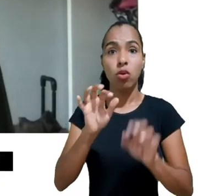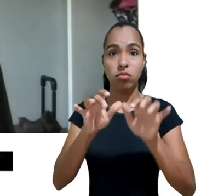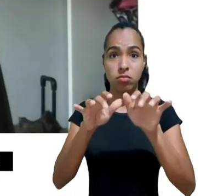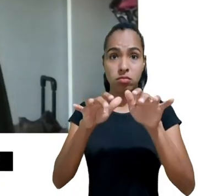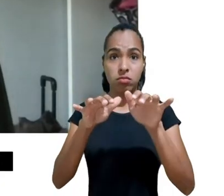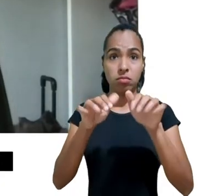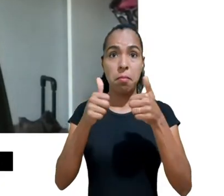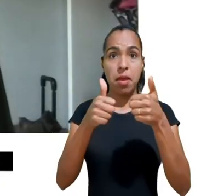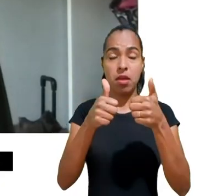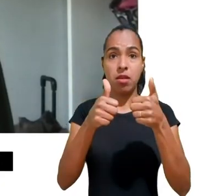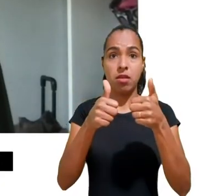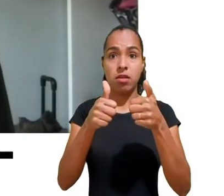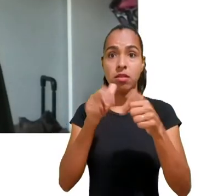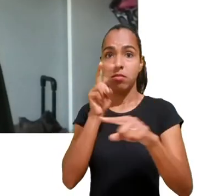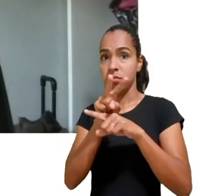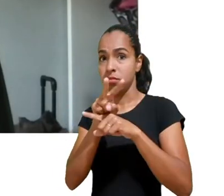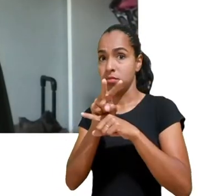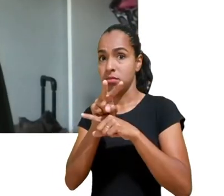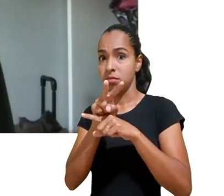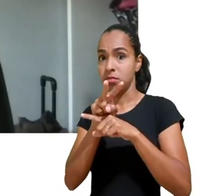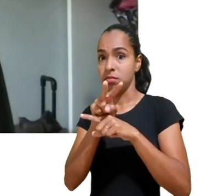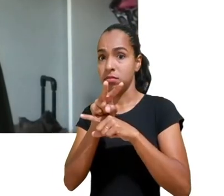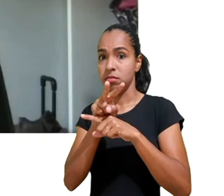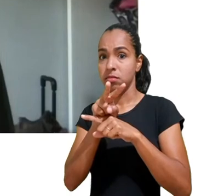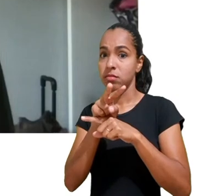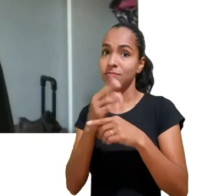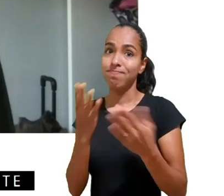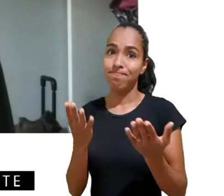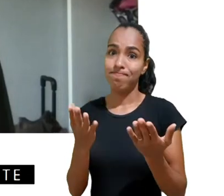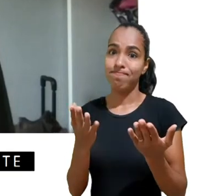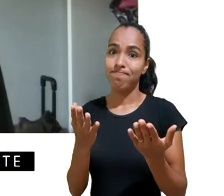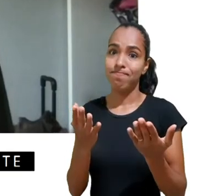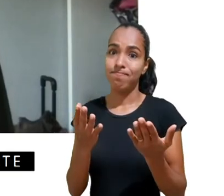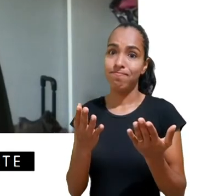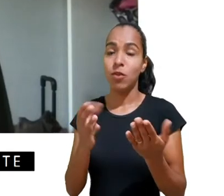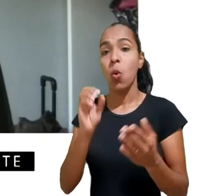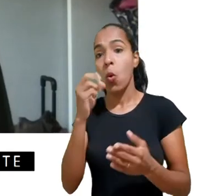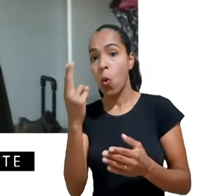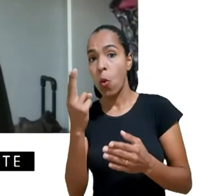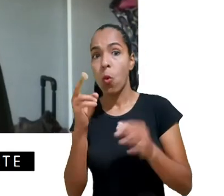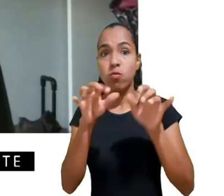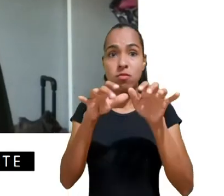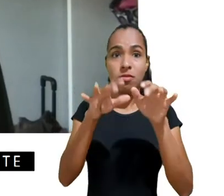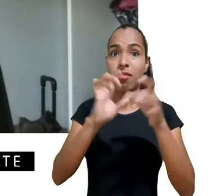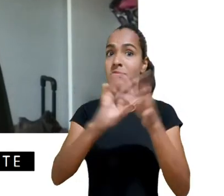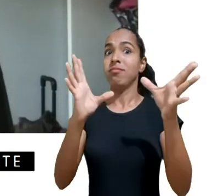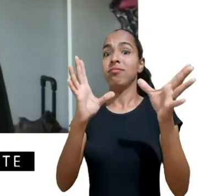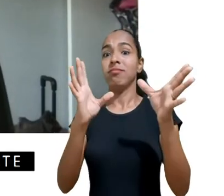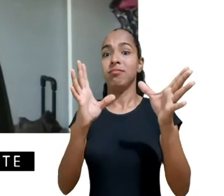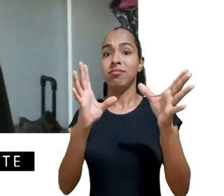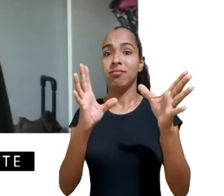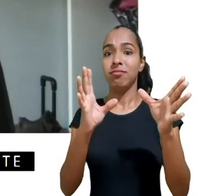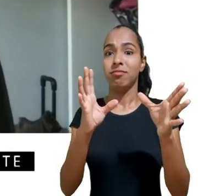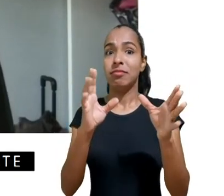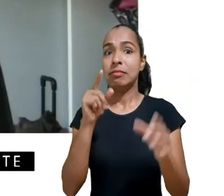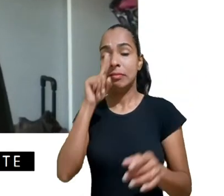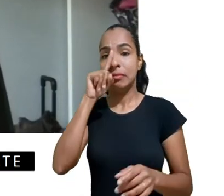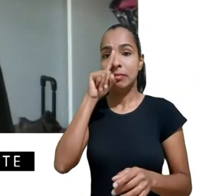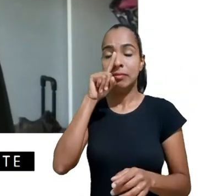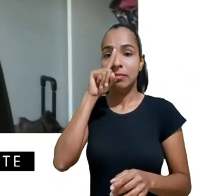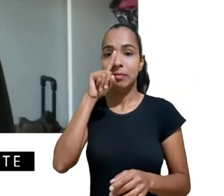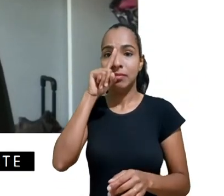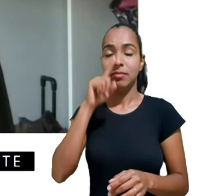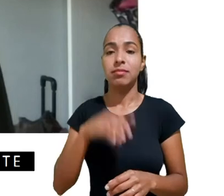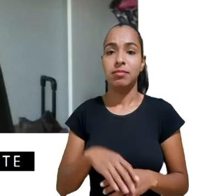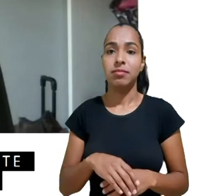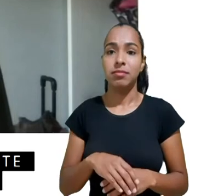a gente vai estar criando um panóptico se a gente fizer só o web livre a gente vai estar criando um ambiente não próprio para crianças então a gente